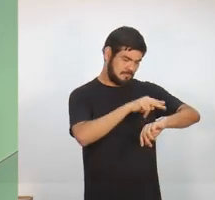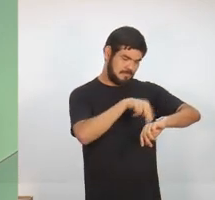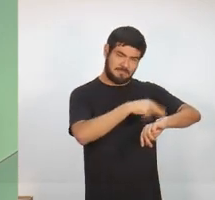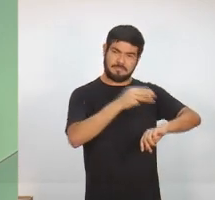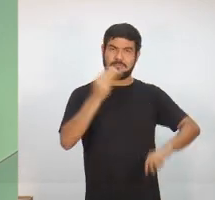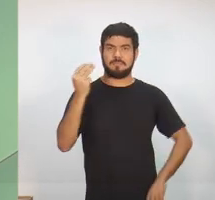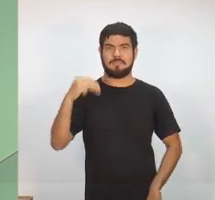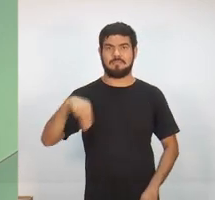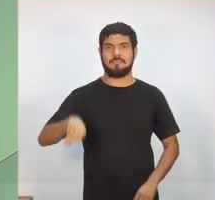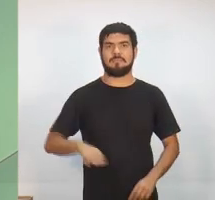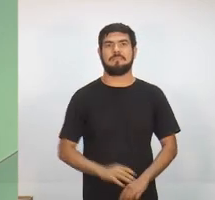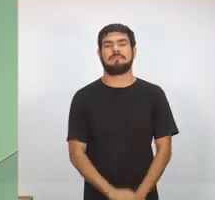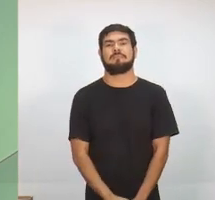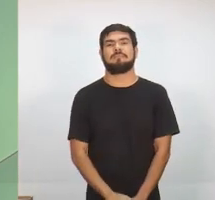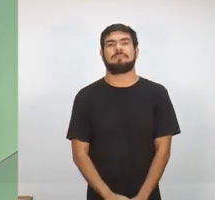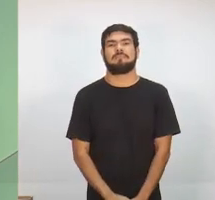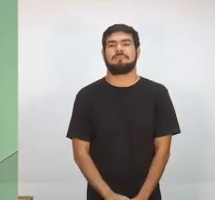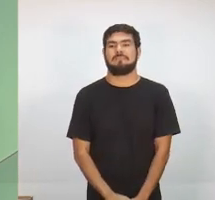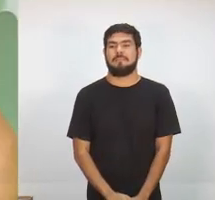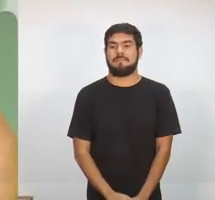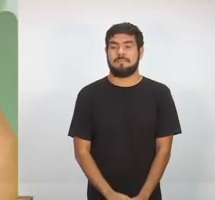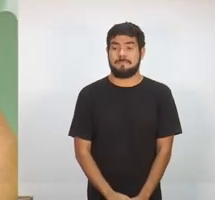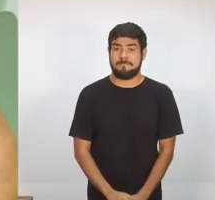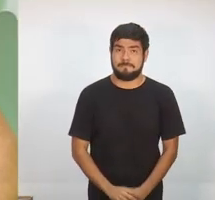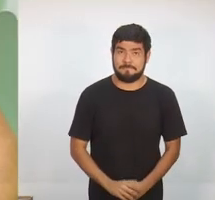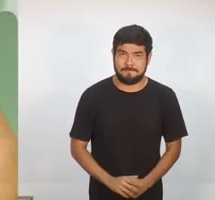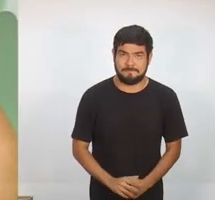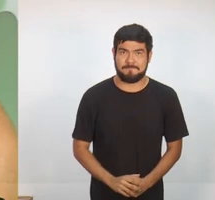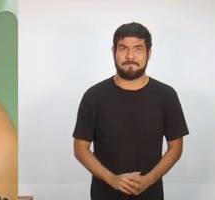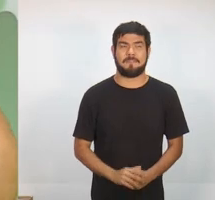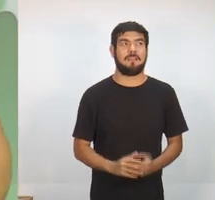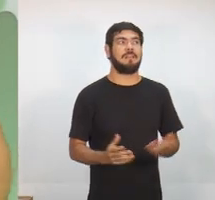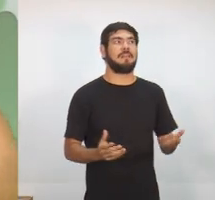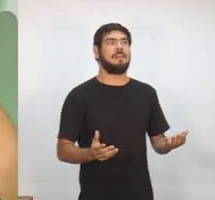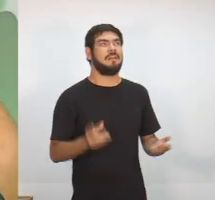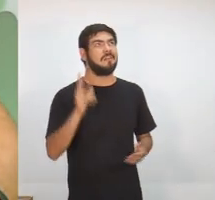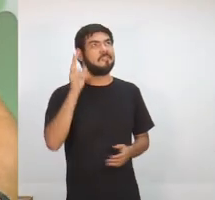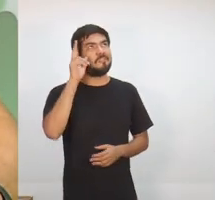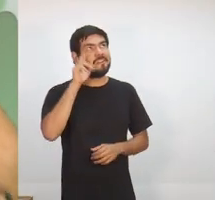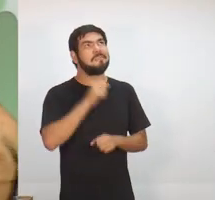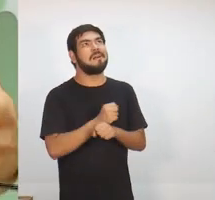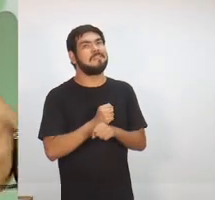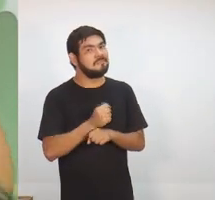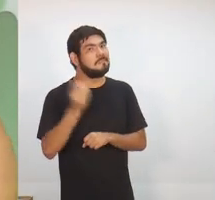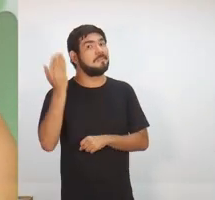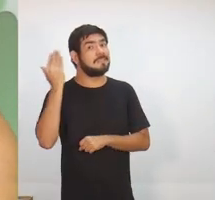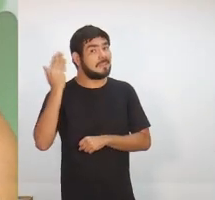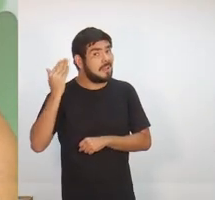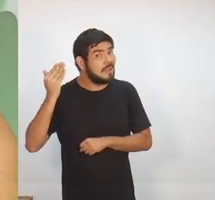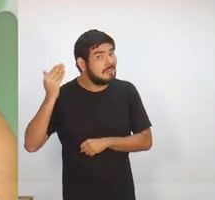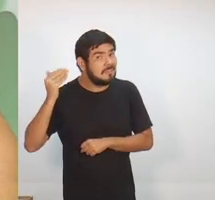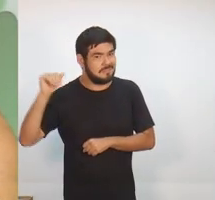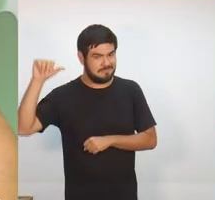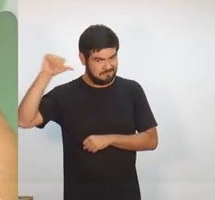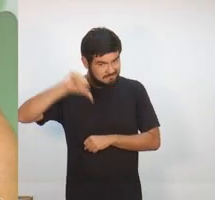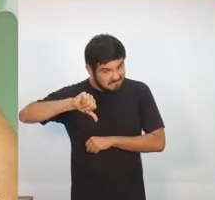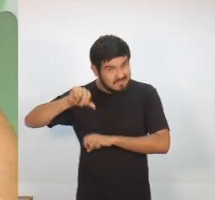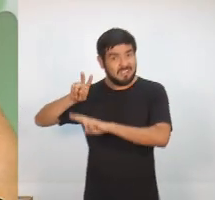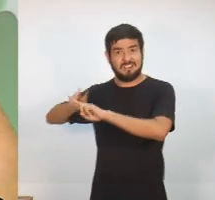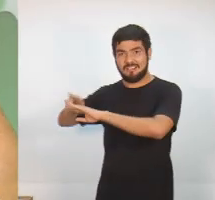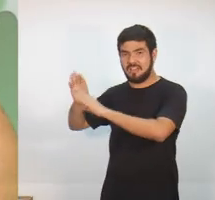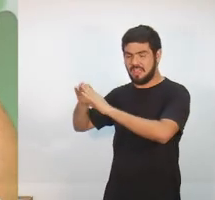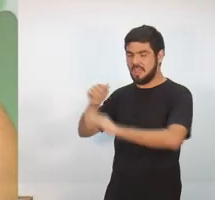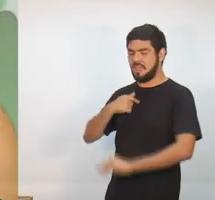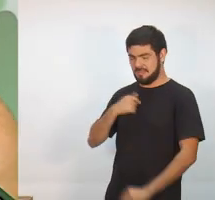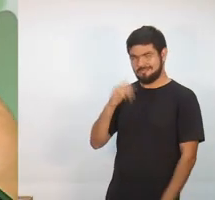Candidato Davi Almeida, o senhor tem três minutos. Até o ano passado, a situação era bem pior no sistema prisional. Eu